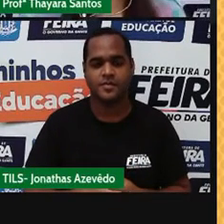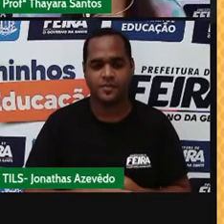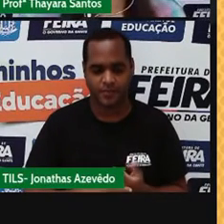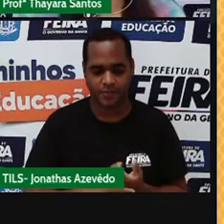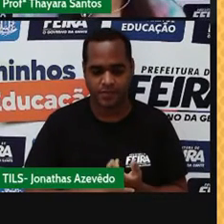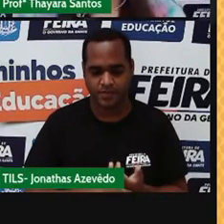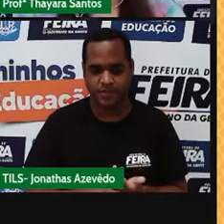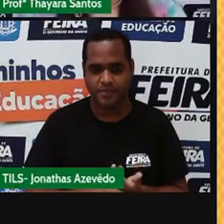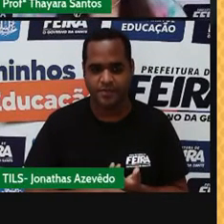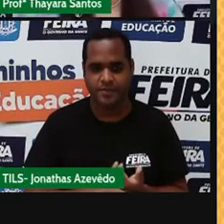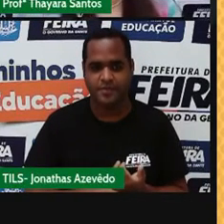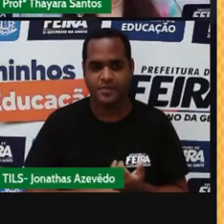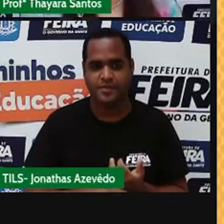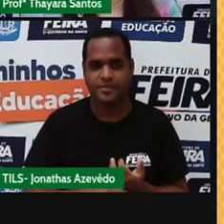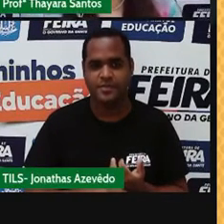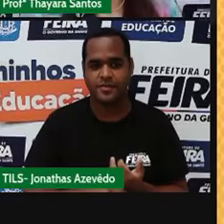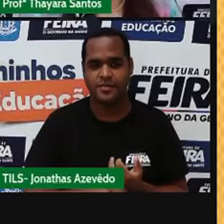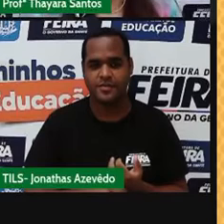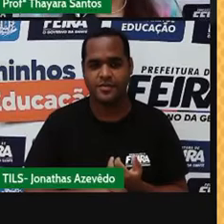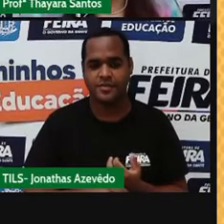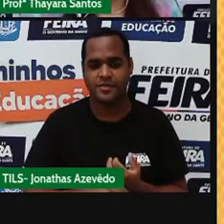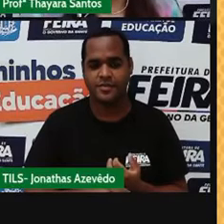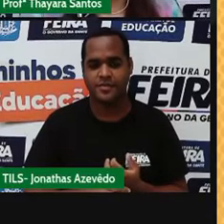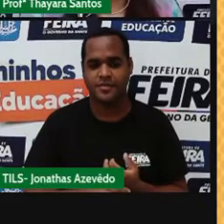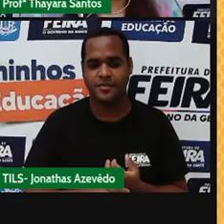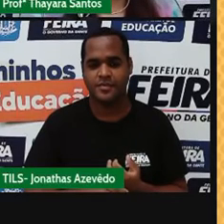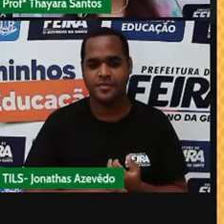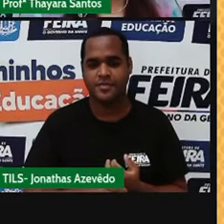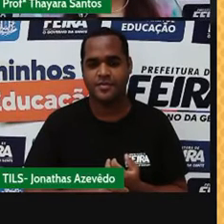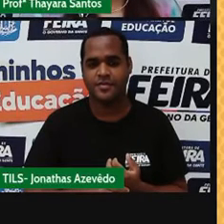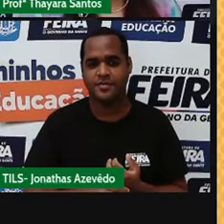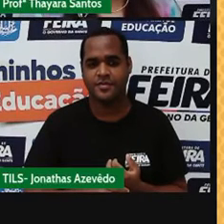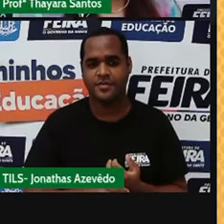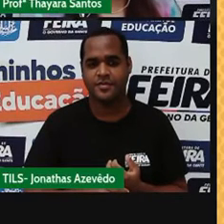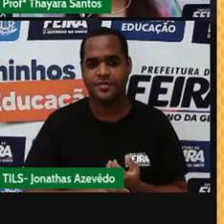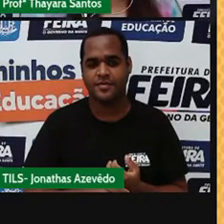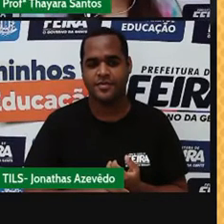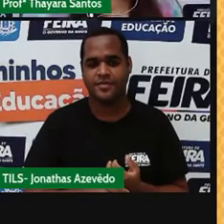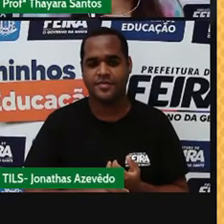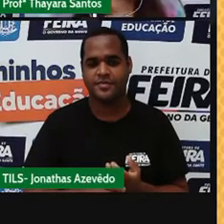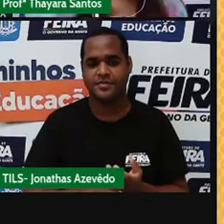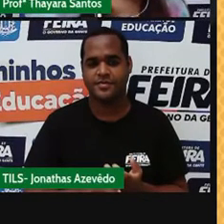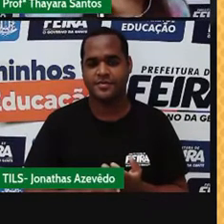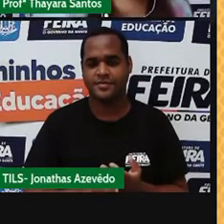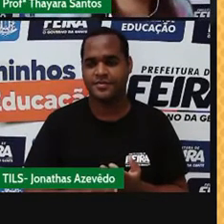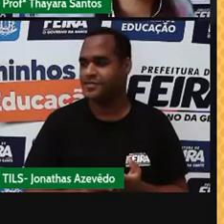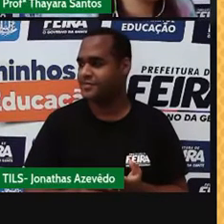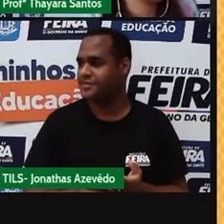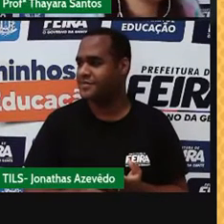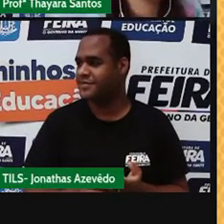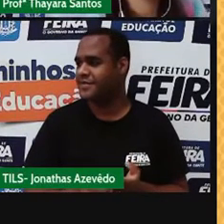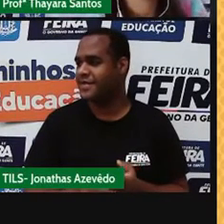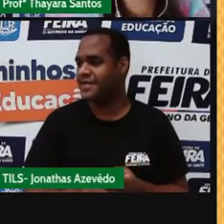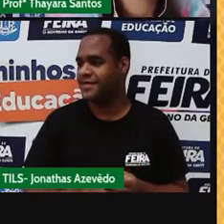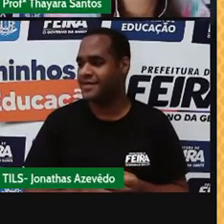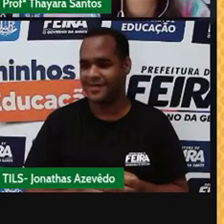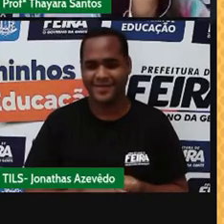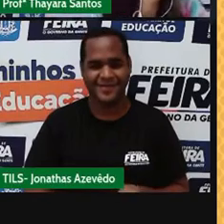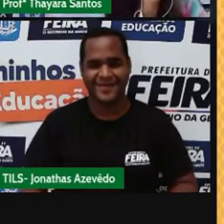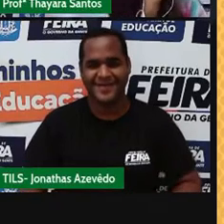A gente vai precisar cortar aí. O Saulo lá leu o que eu estava falando aqui.